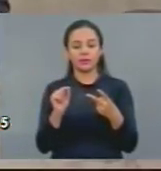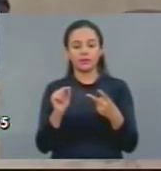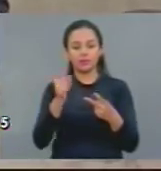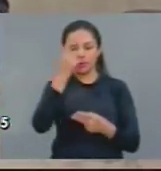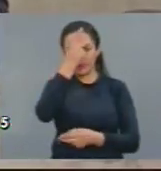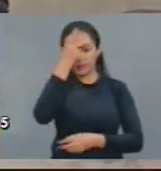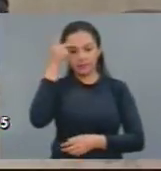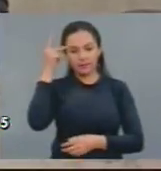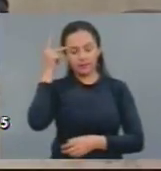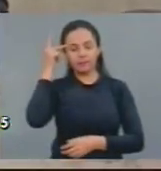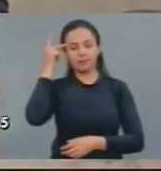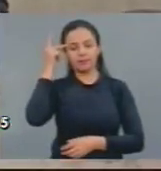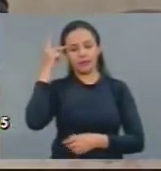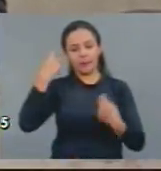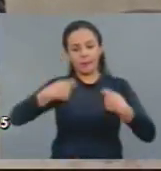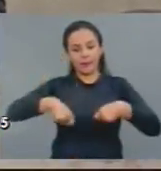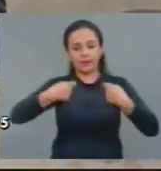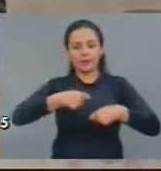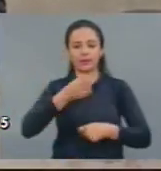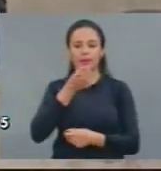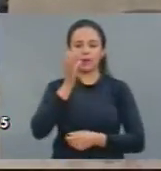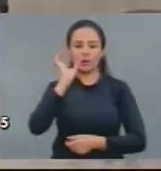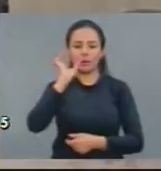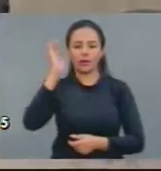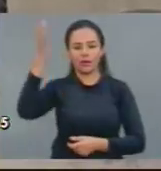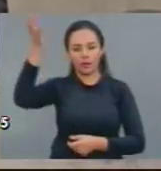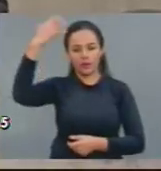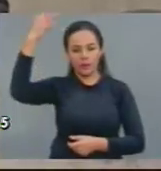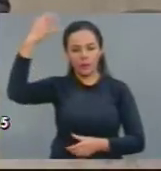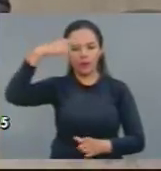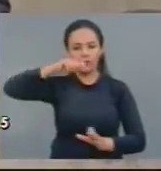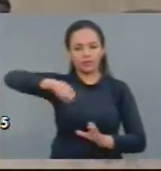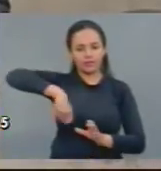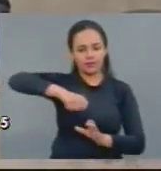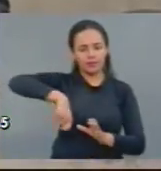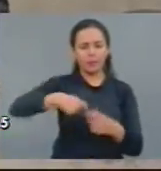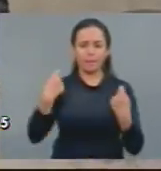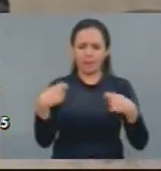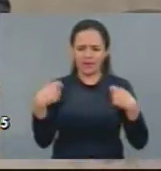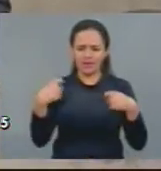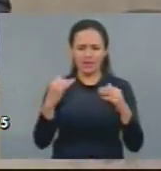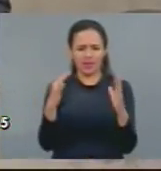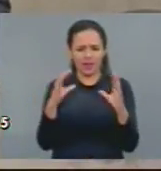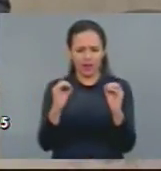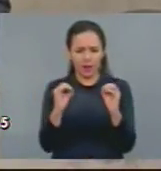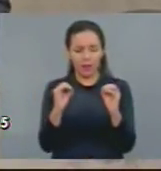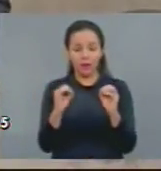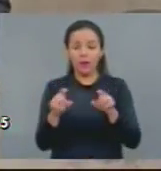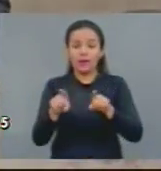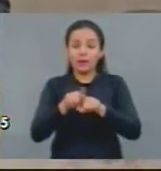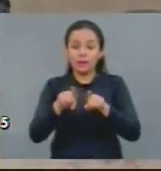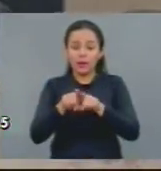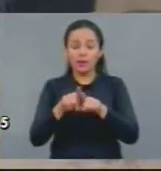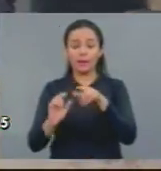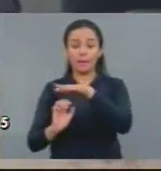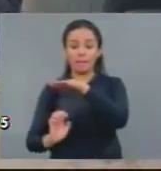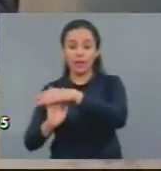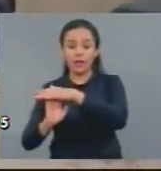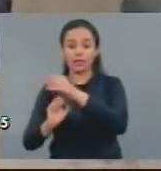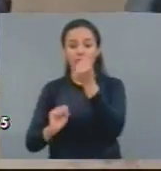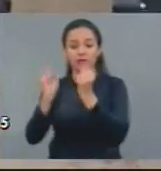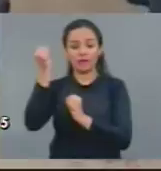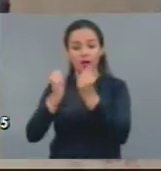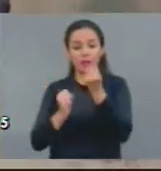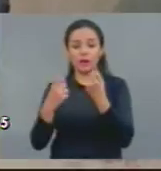as pessoas necessitam da água, outra coisa é o setor produtivo. Uma coisa não inviabiliza a outra. Portanto,